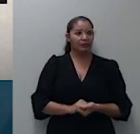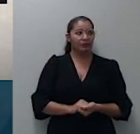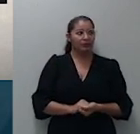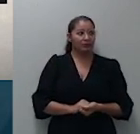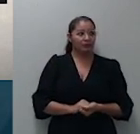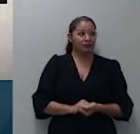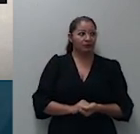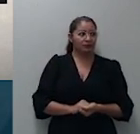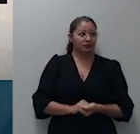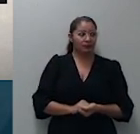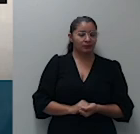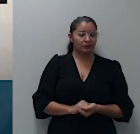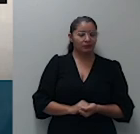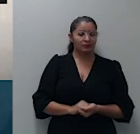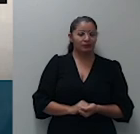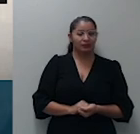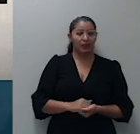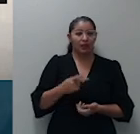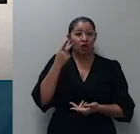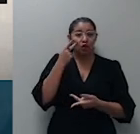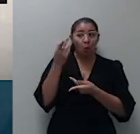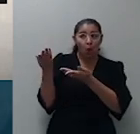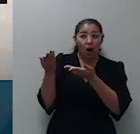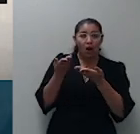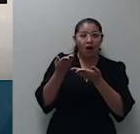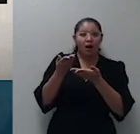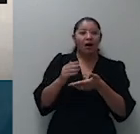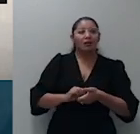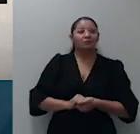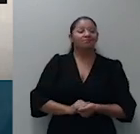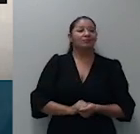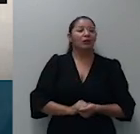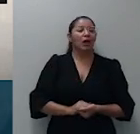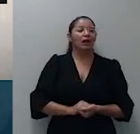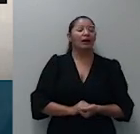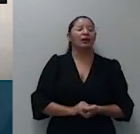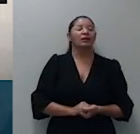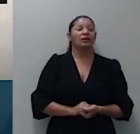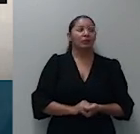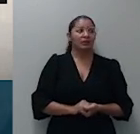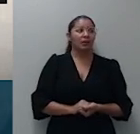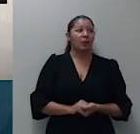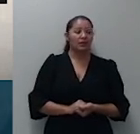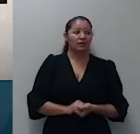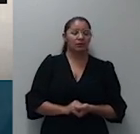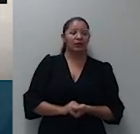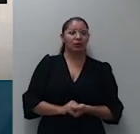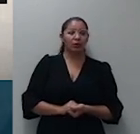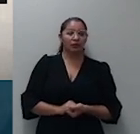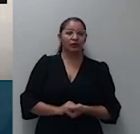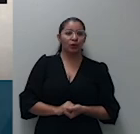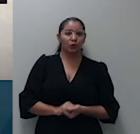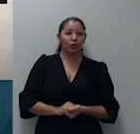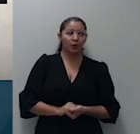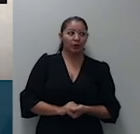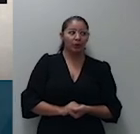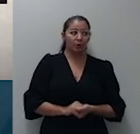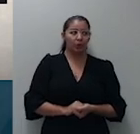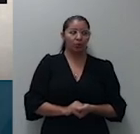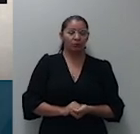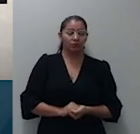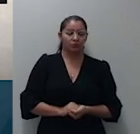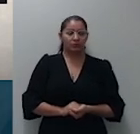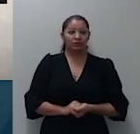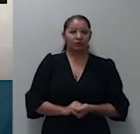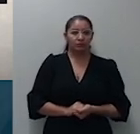ações possessórias ainda que houvesse terras públicas no entanto a compreensão sobre o tema evoluiu passando o Superior